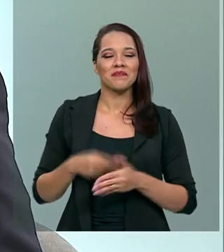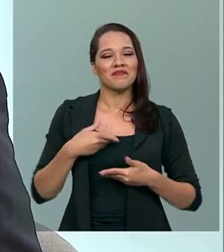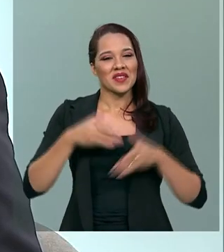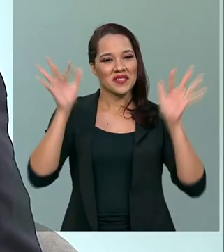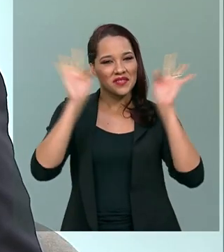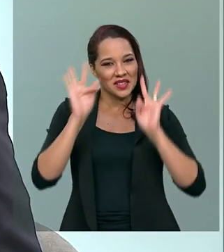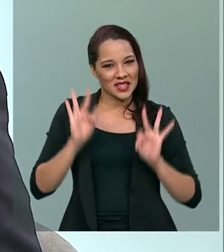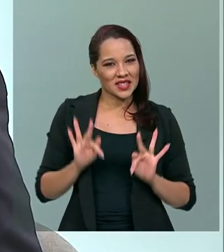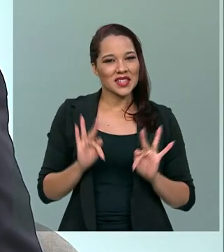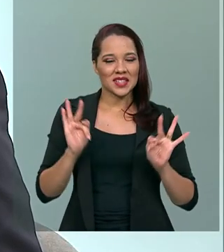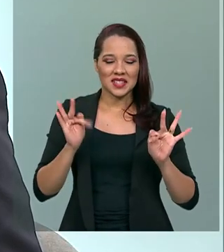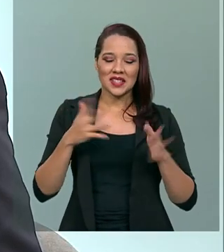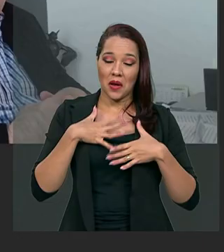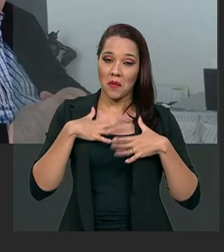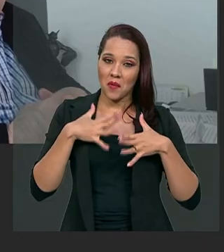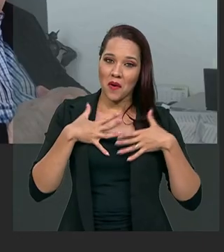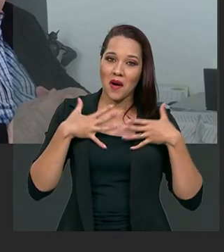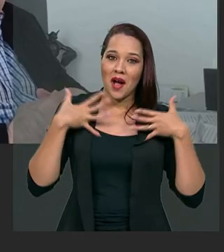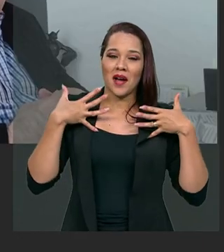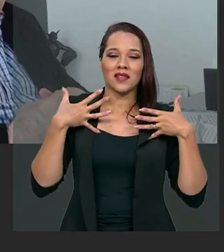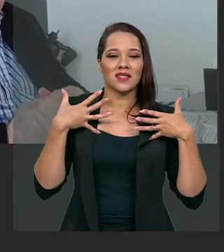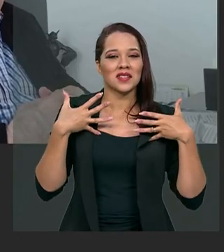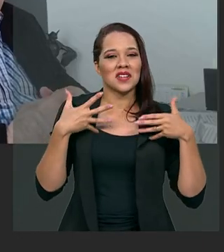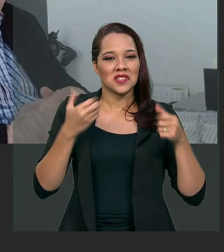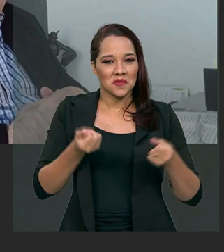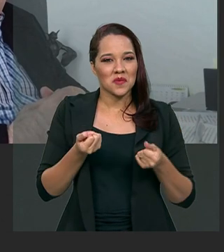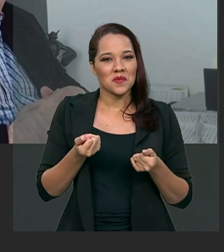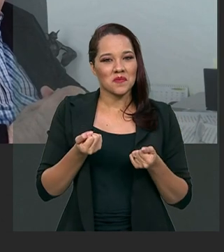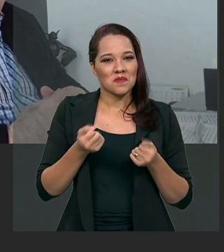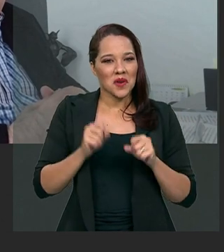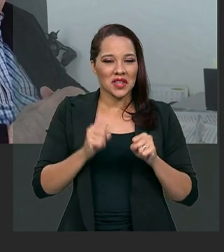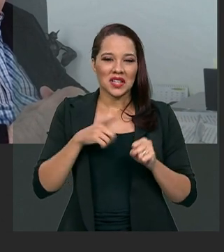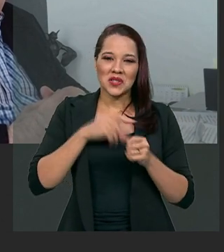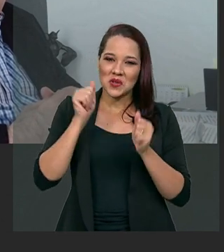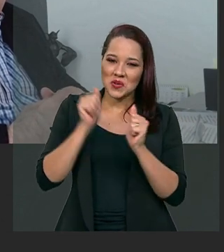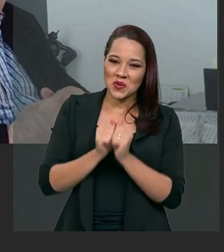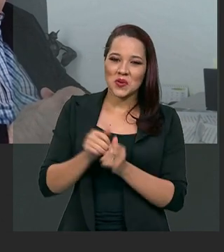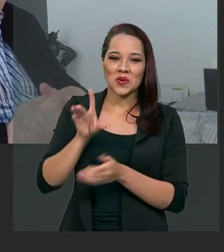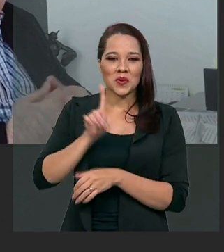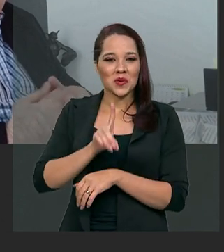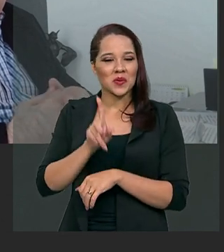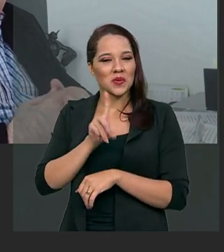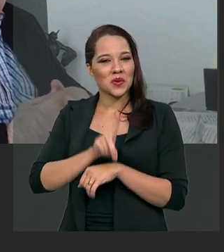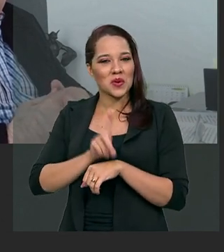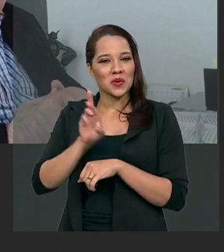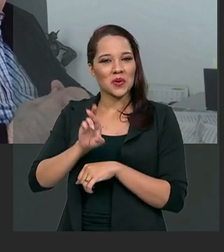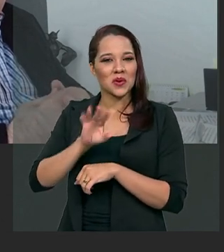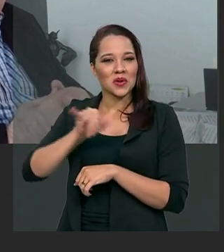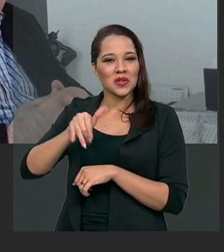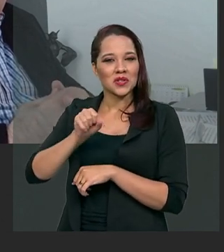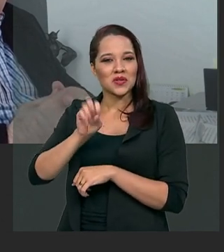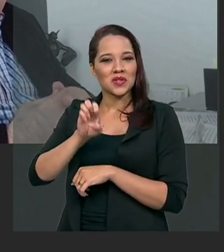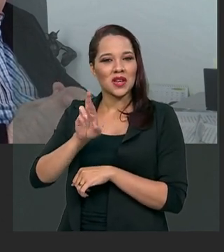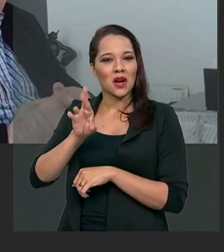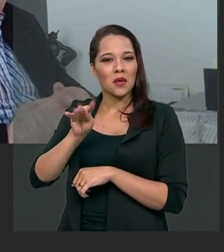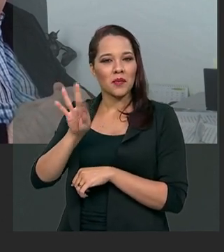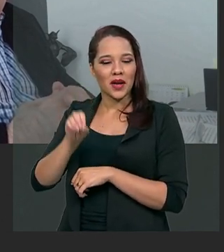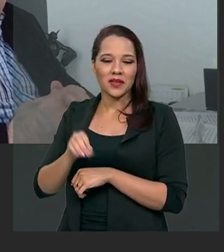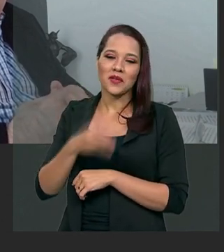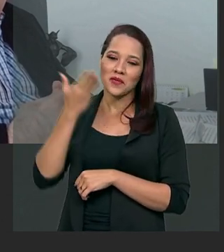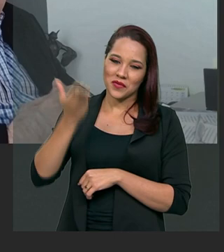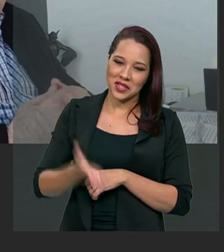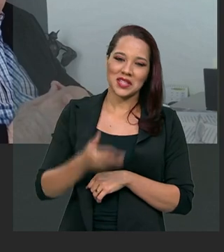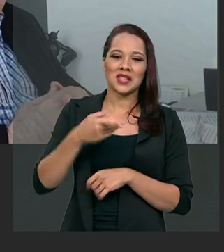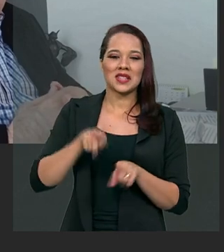com a instituição, muito honrada de poder estar dividindo esse espaço com o doutor José Roberto Tadros e com você,